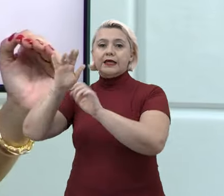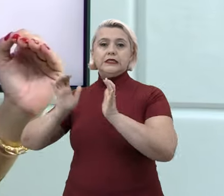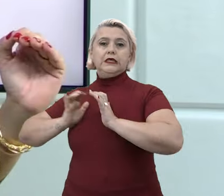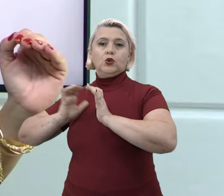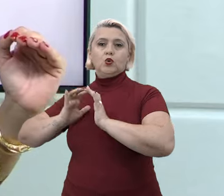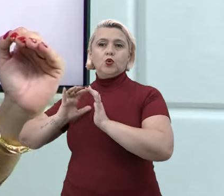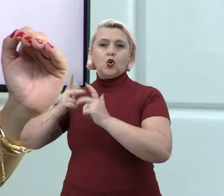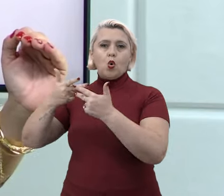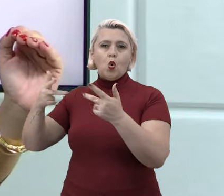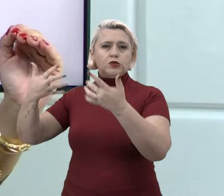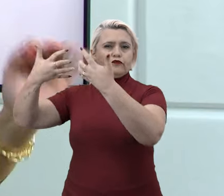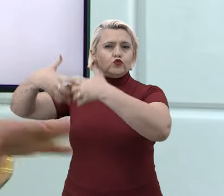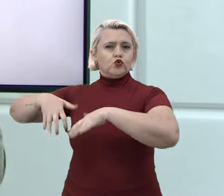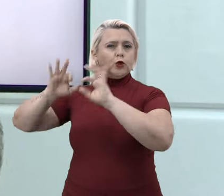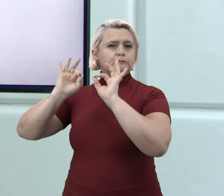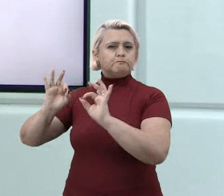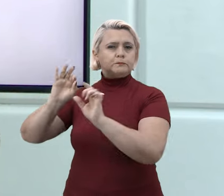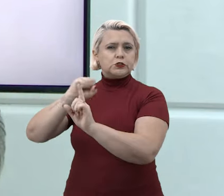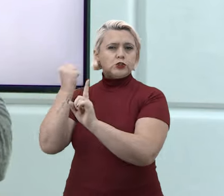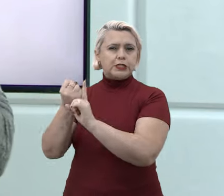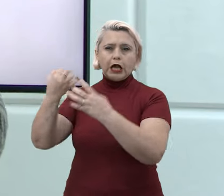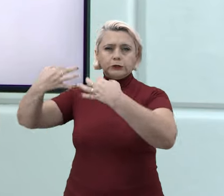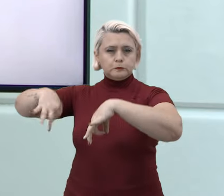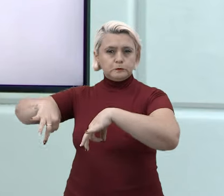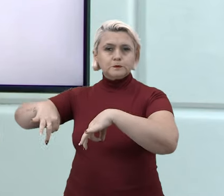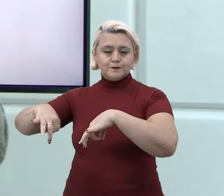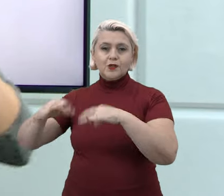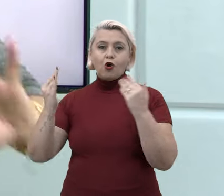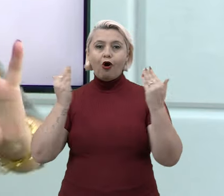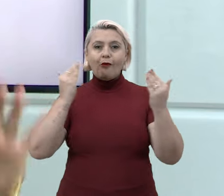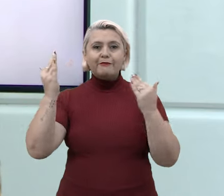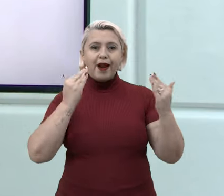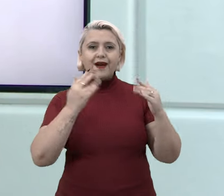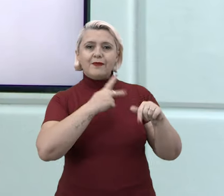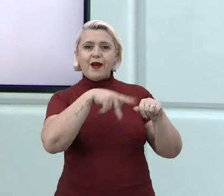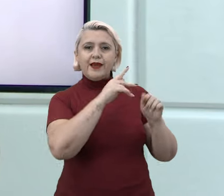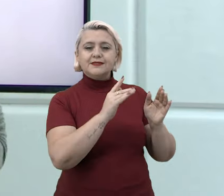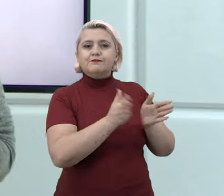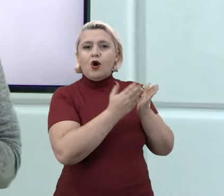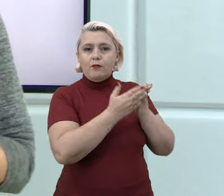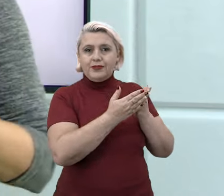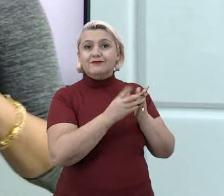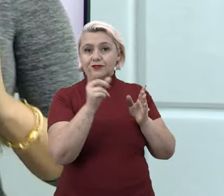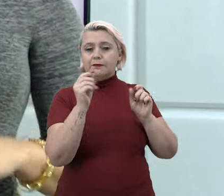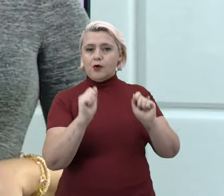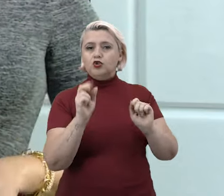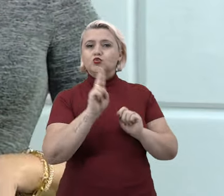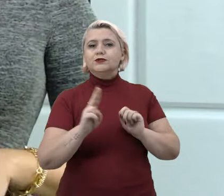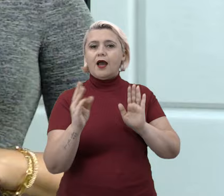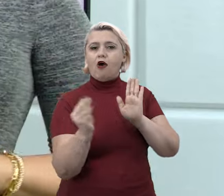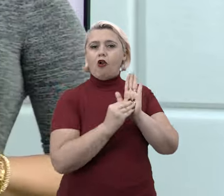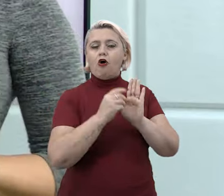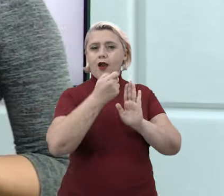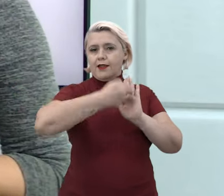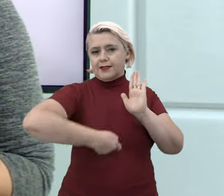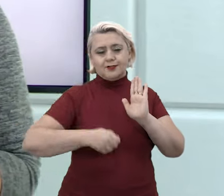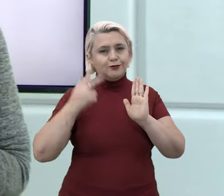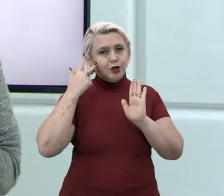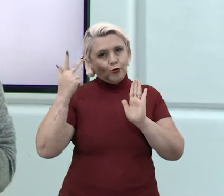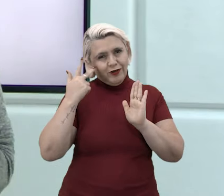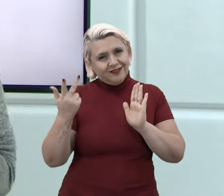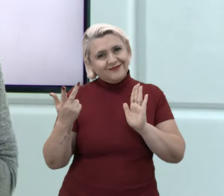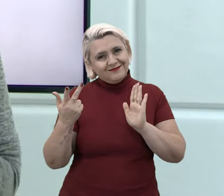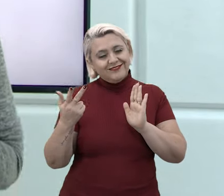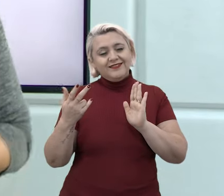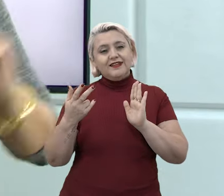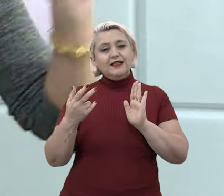funcionam socialmente muito bem, vai bem para te preparar. Você vai para a redação, assim, tranquilo, olha, não, se for tal